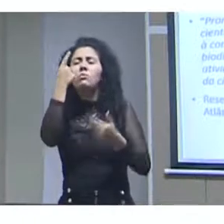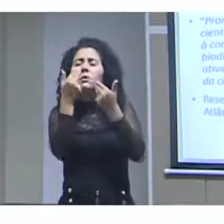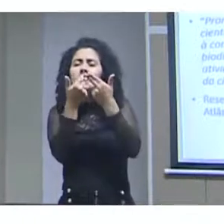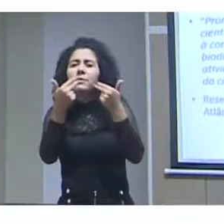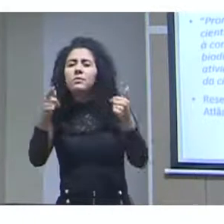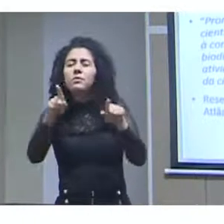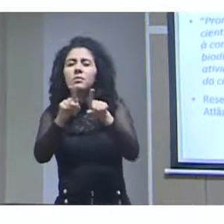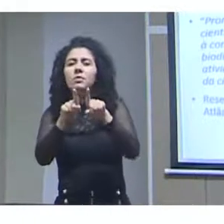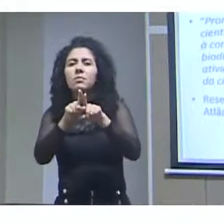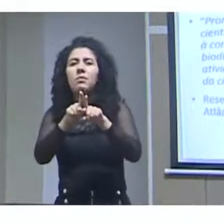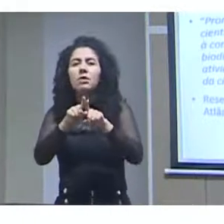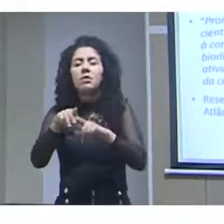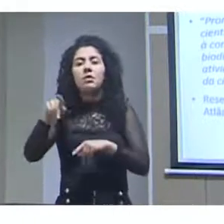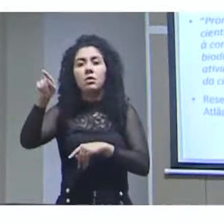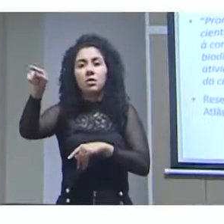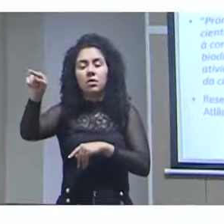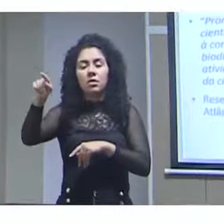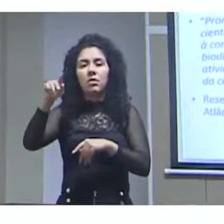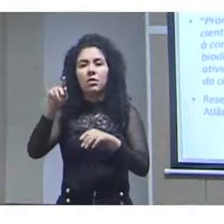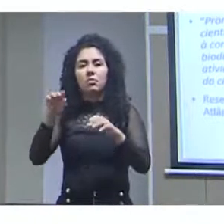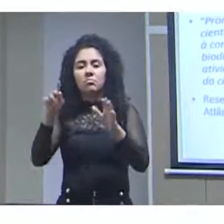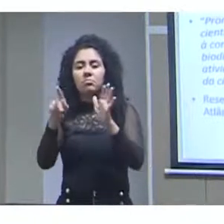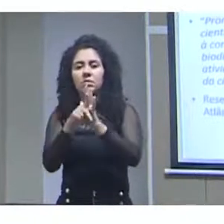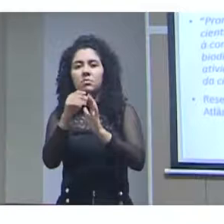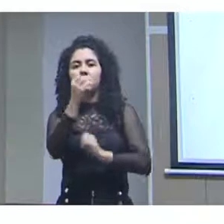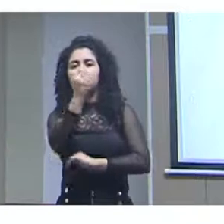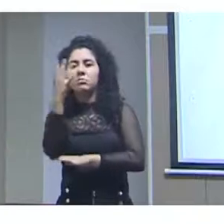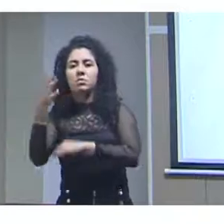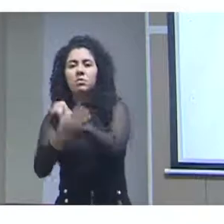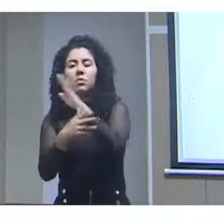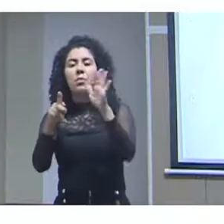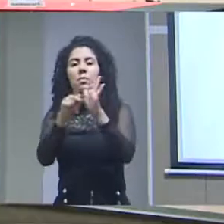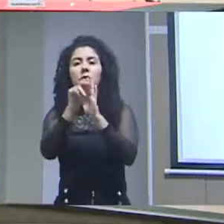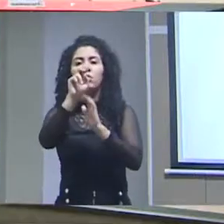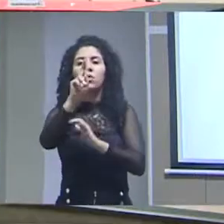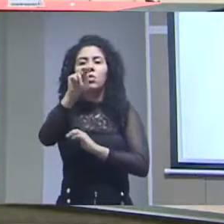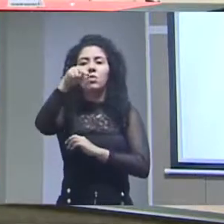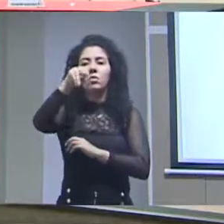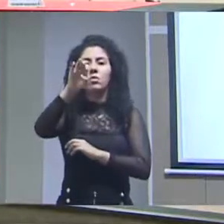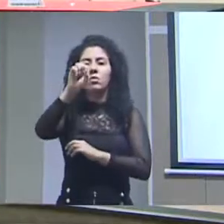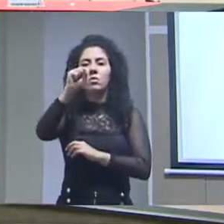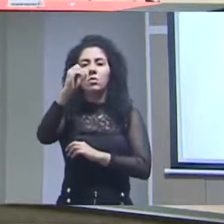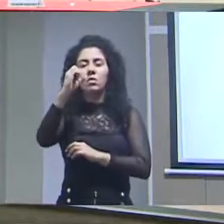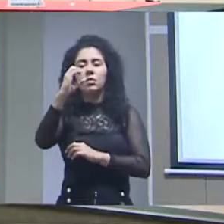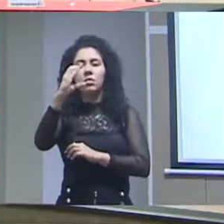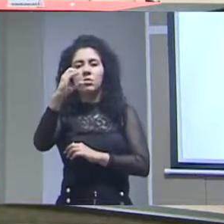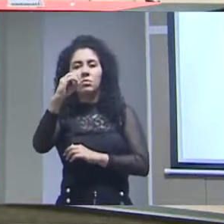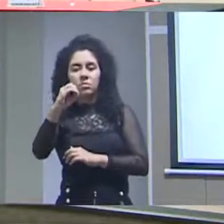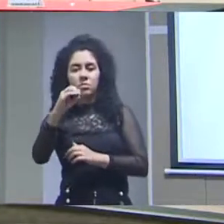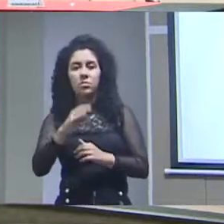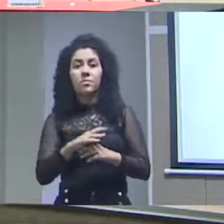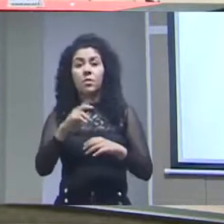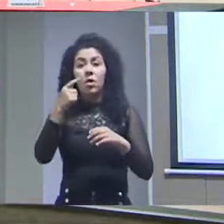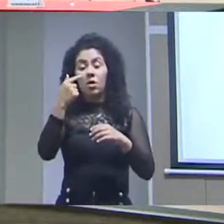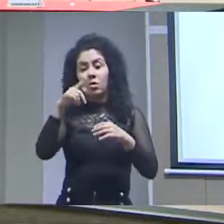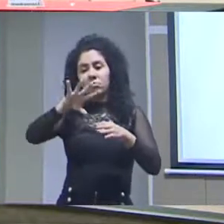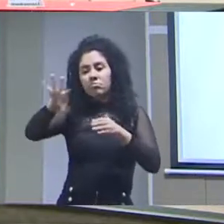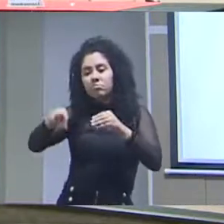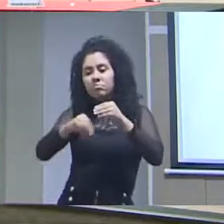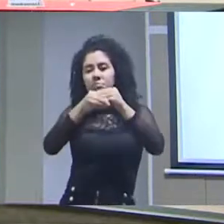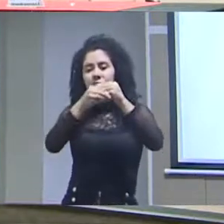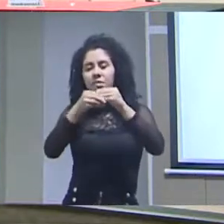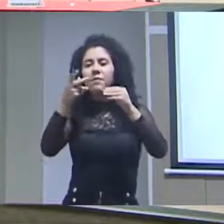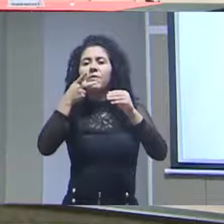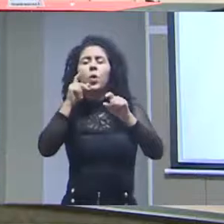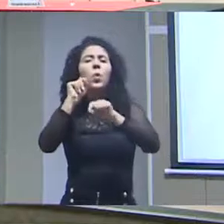Um detalhezinho, uma reserva da biosfileira da Mata Atlântica, da Unesco. Nós temos lá, só para complementar o